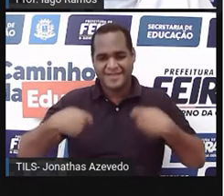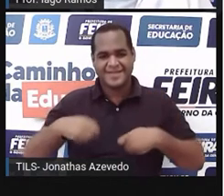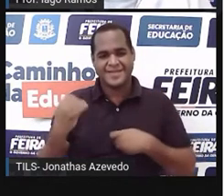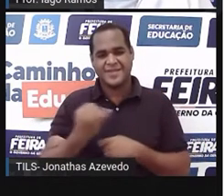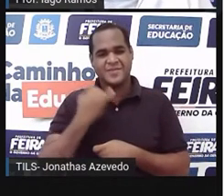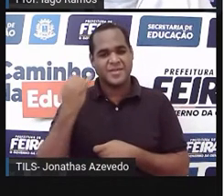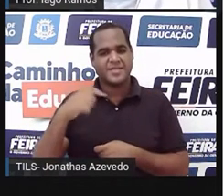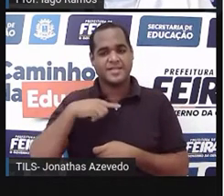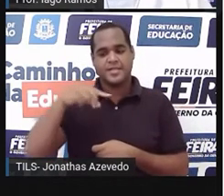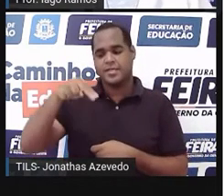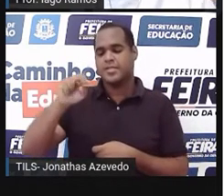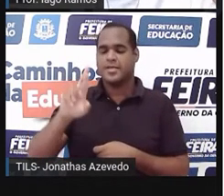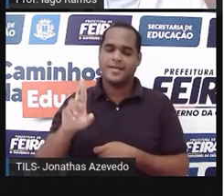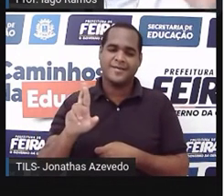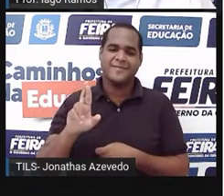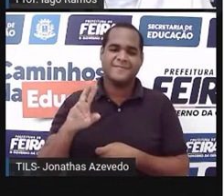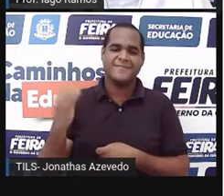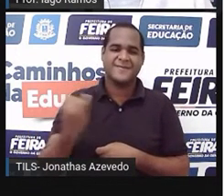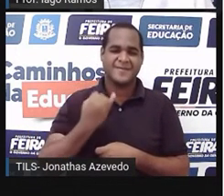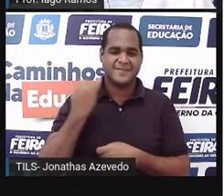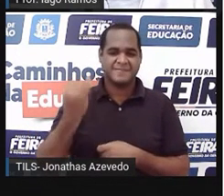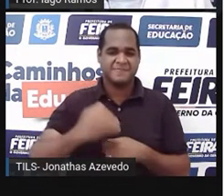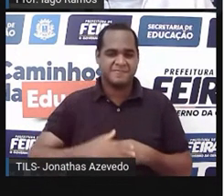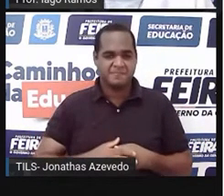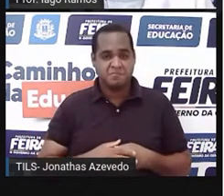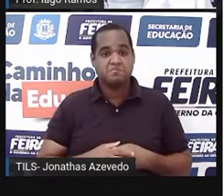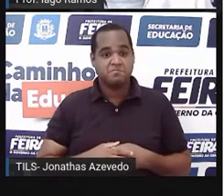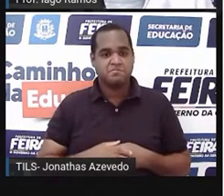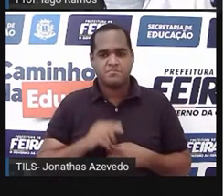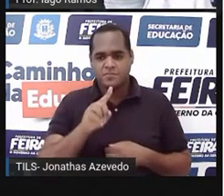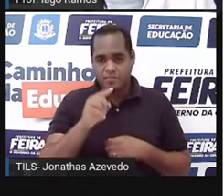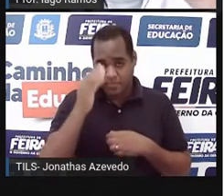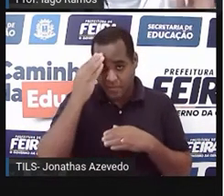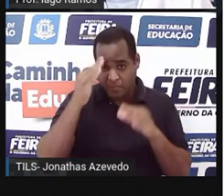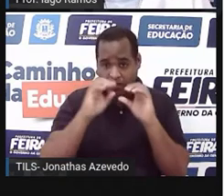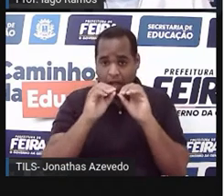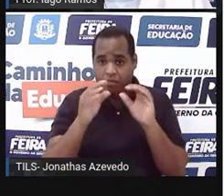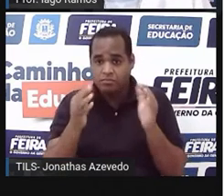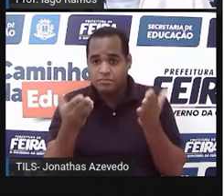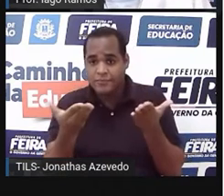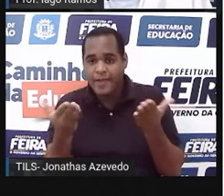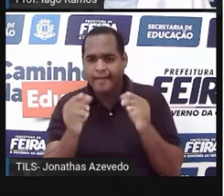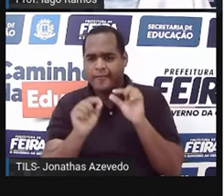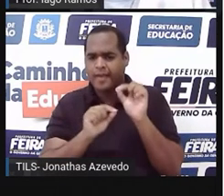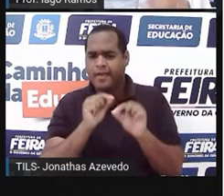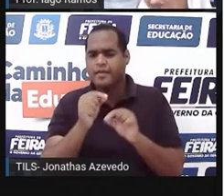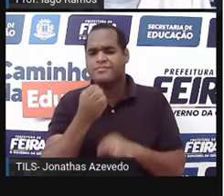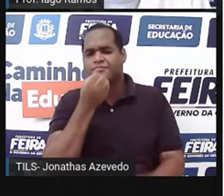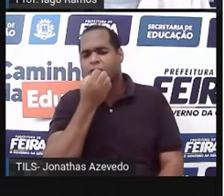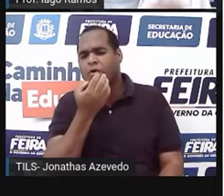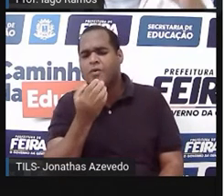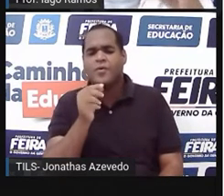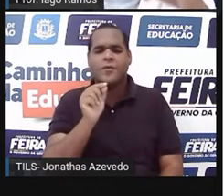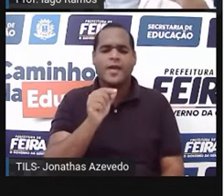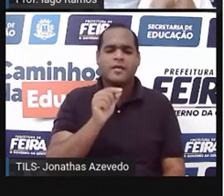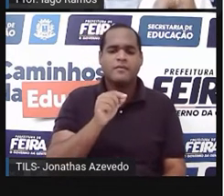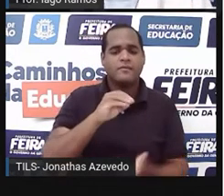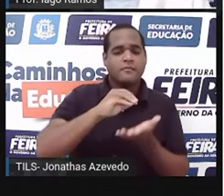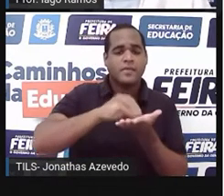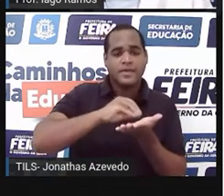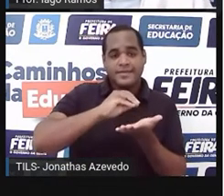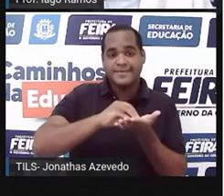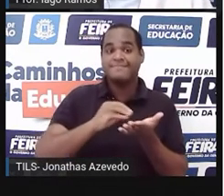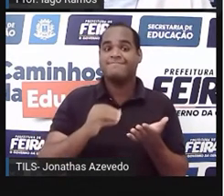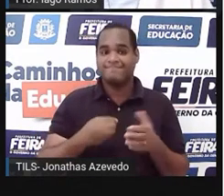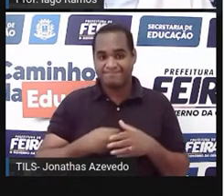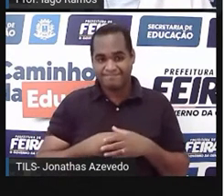racionais. Ok? Bom, até aqui você entendeu? Entendeu quanto? Aquele momentozinho que eu sempre gosto